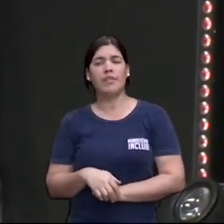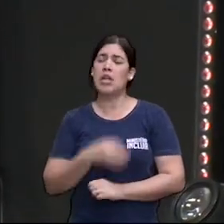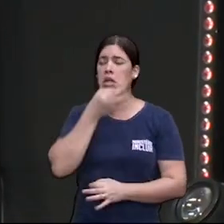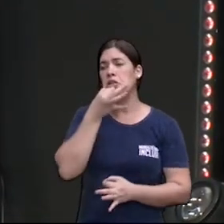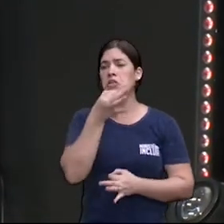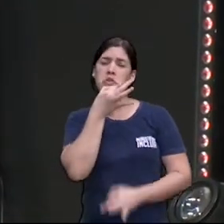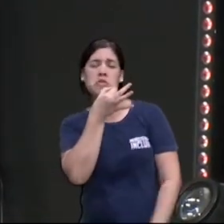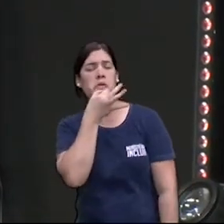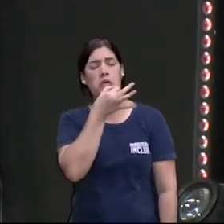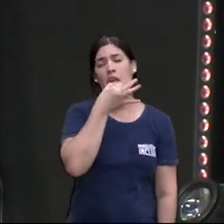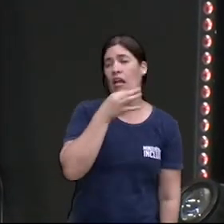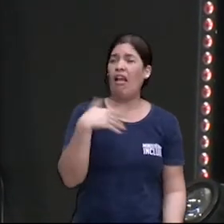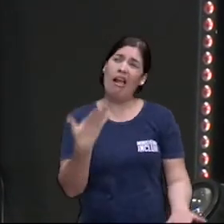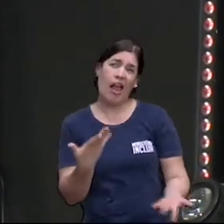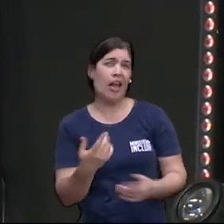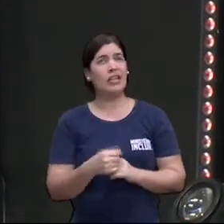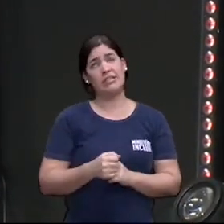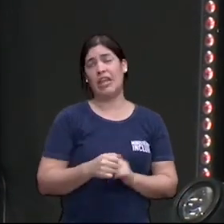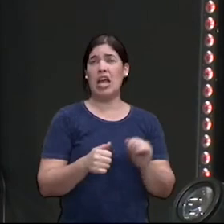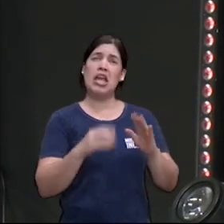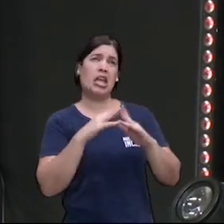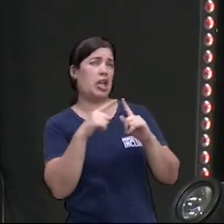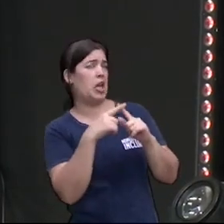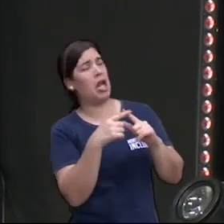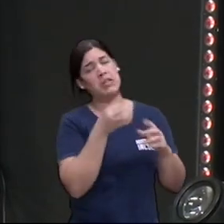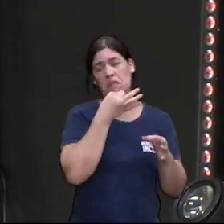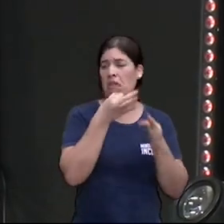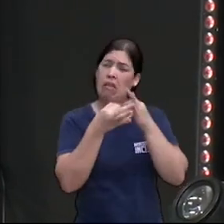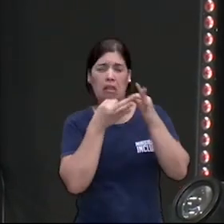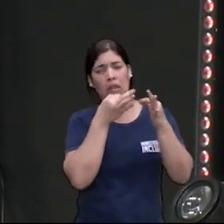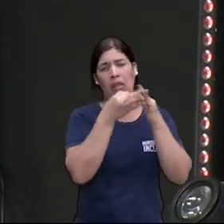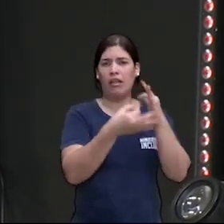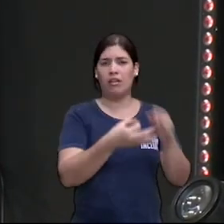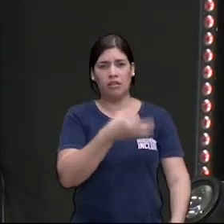Ah, porque a igreja, ah, porque a igreja,